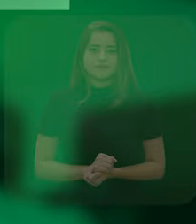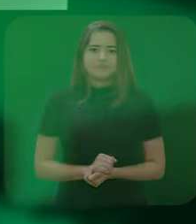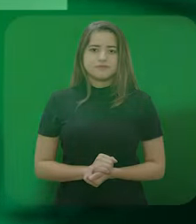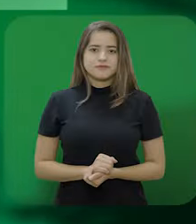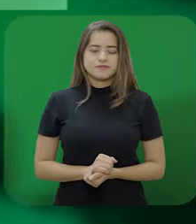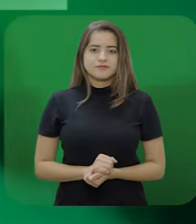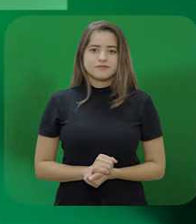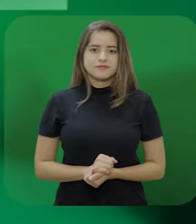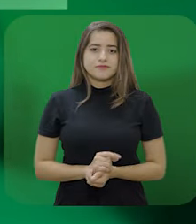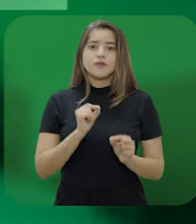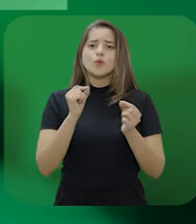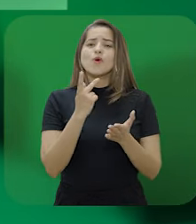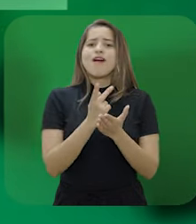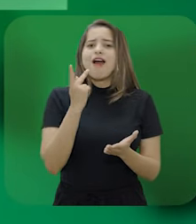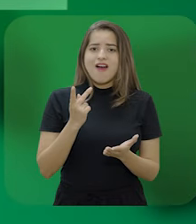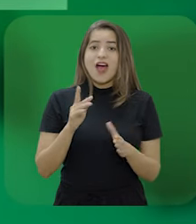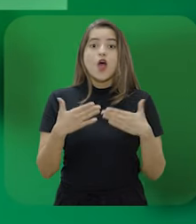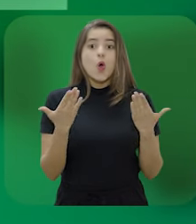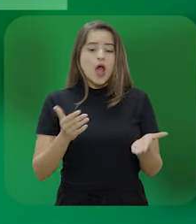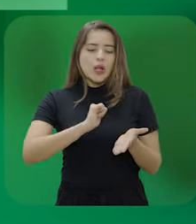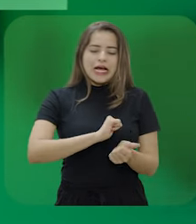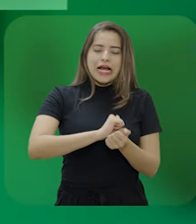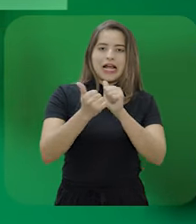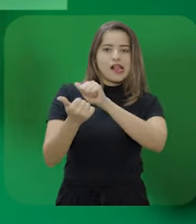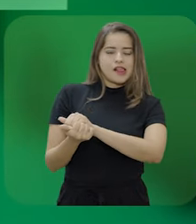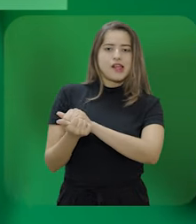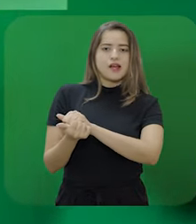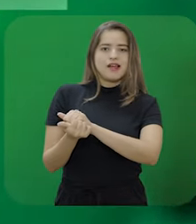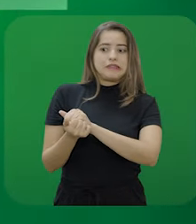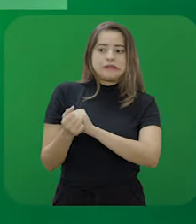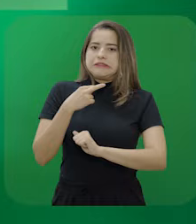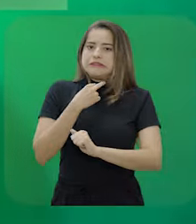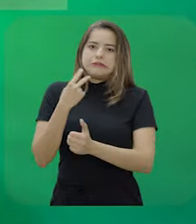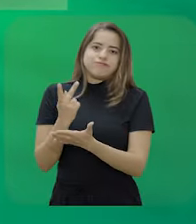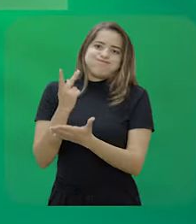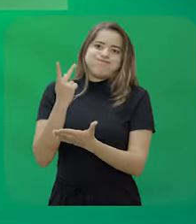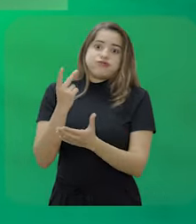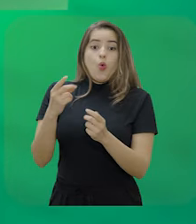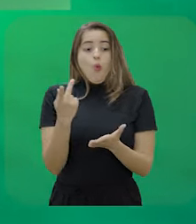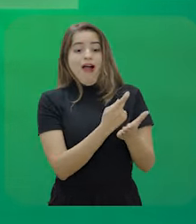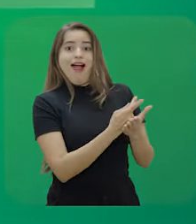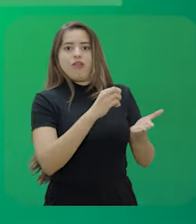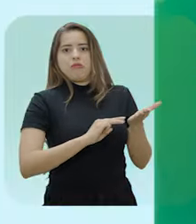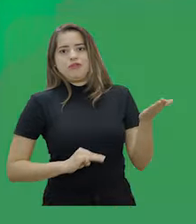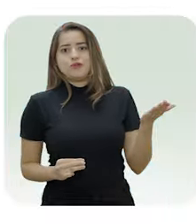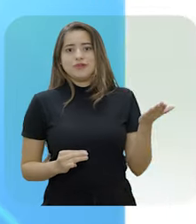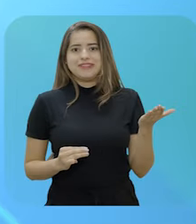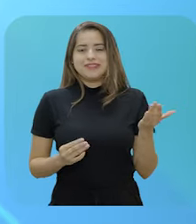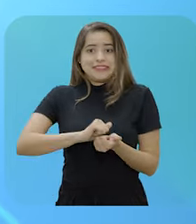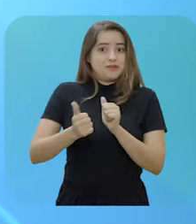acontece quando o caso não é possível de readaptação ou quando não dá certo a tentativa de readaptação?